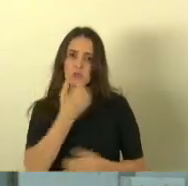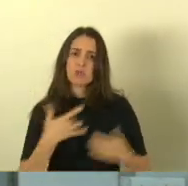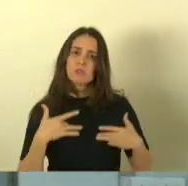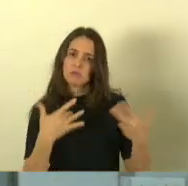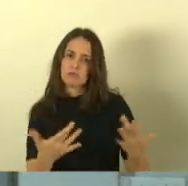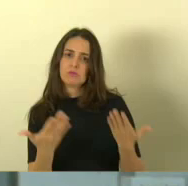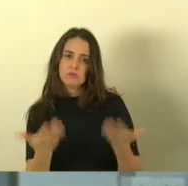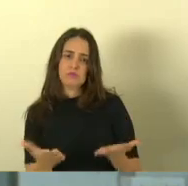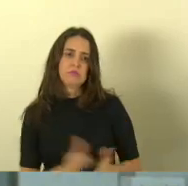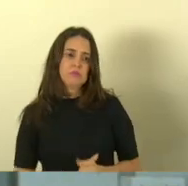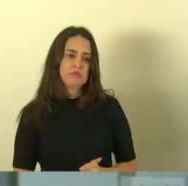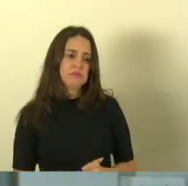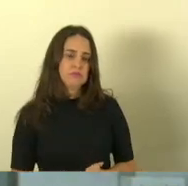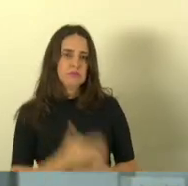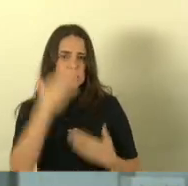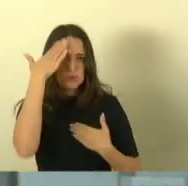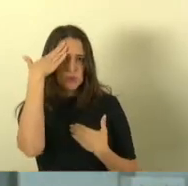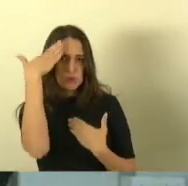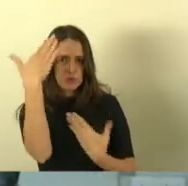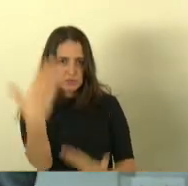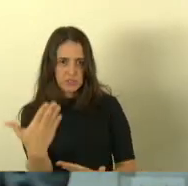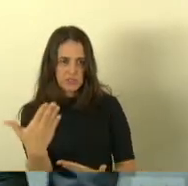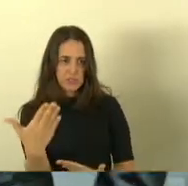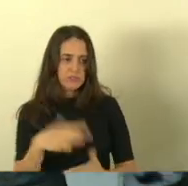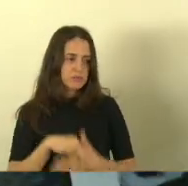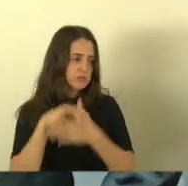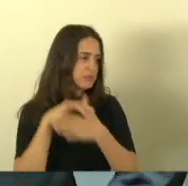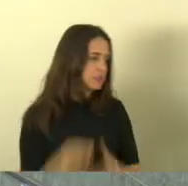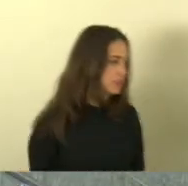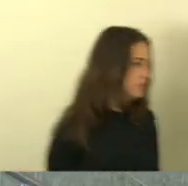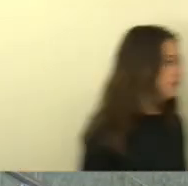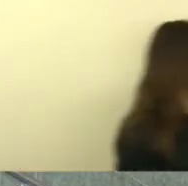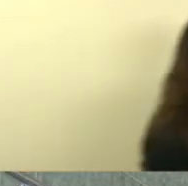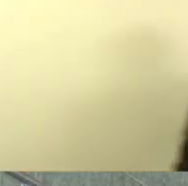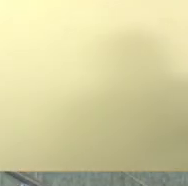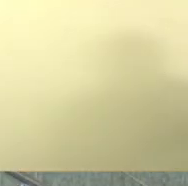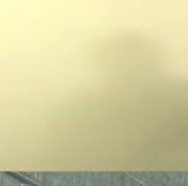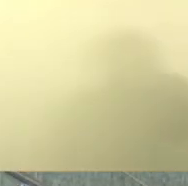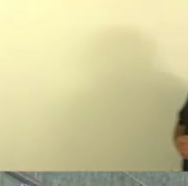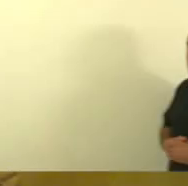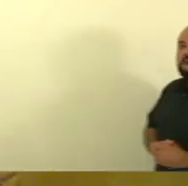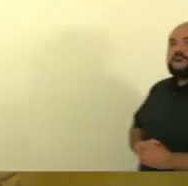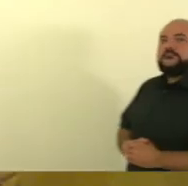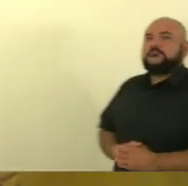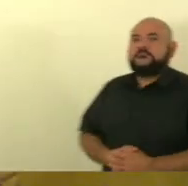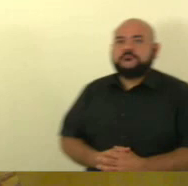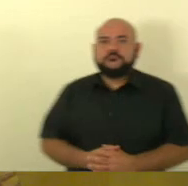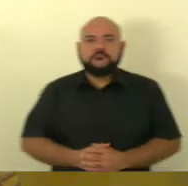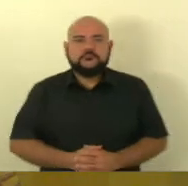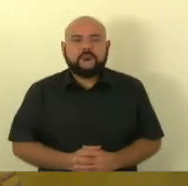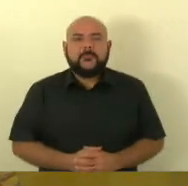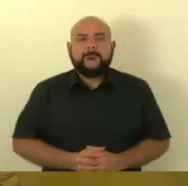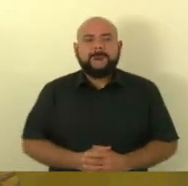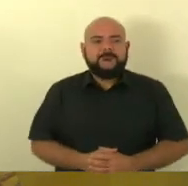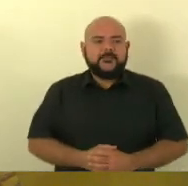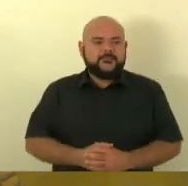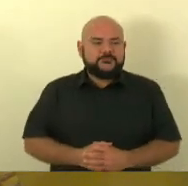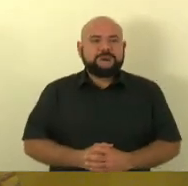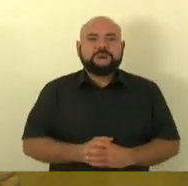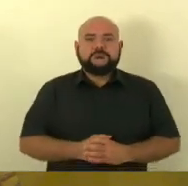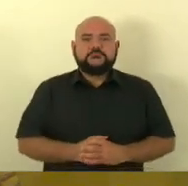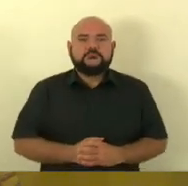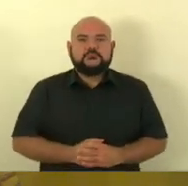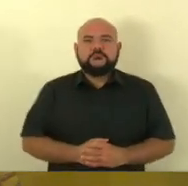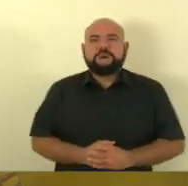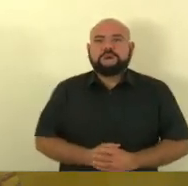vocês mas muito obrigado meu líder concedo a palavra e a parte ao deputado capitão